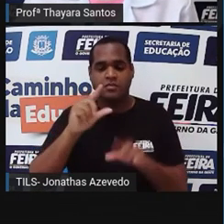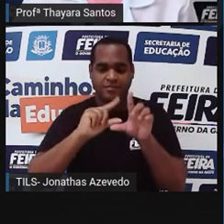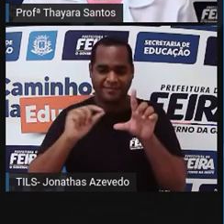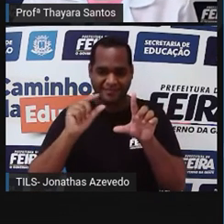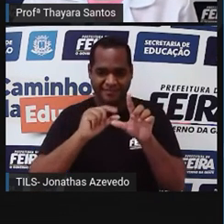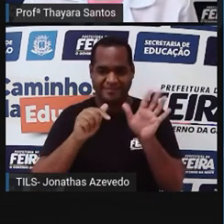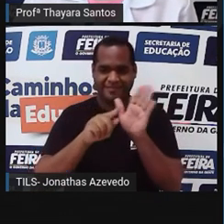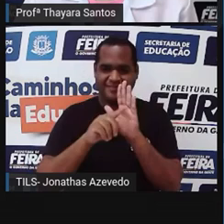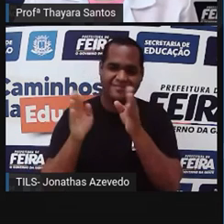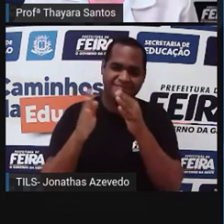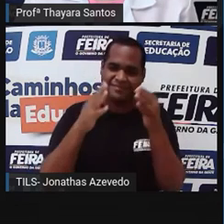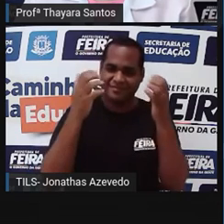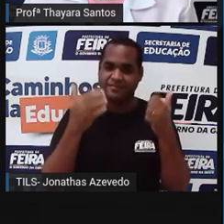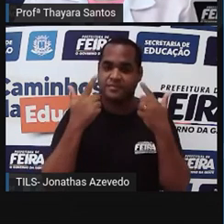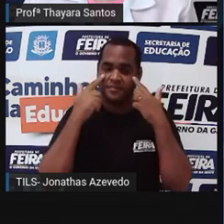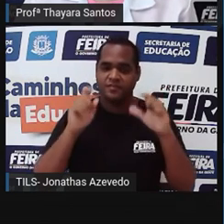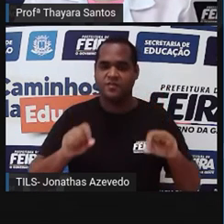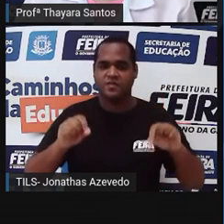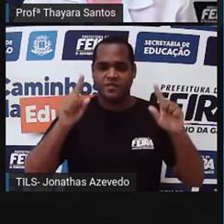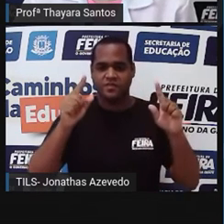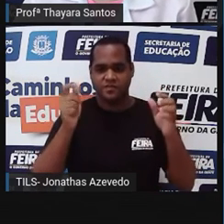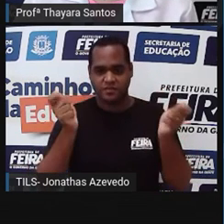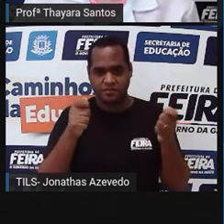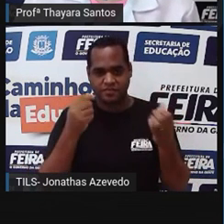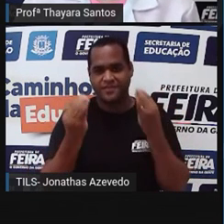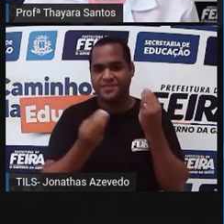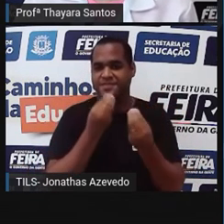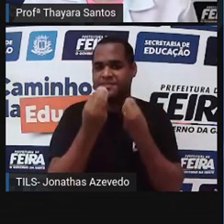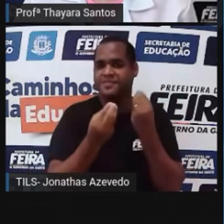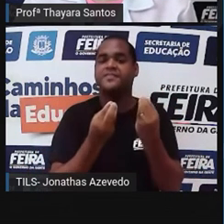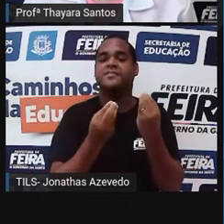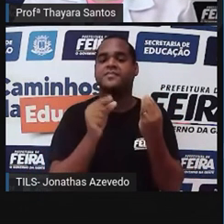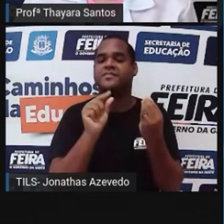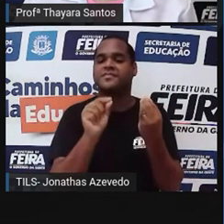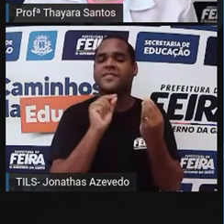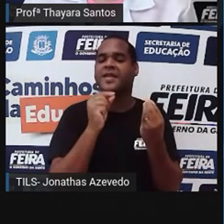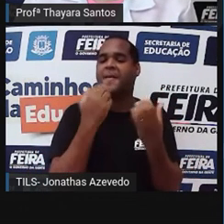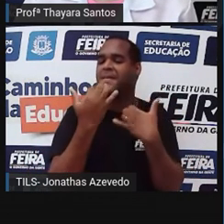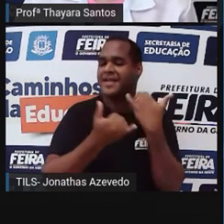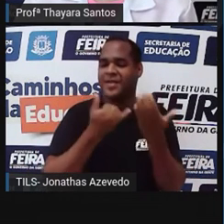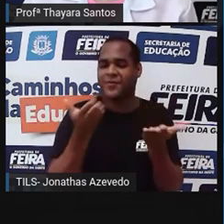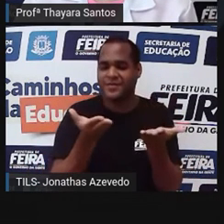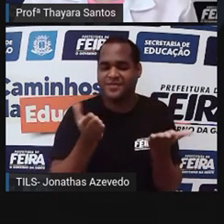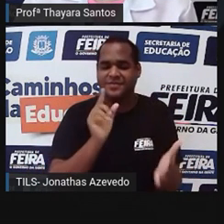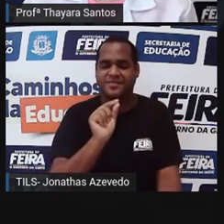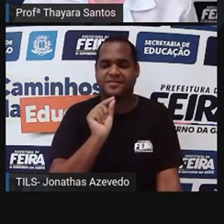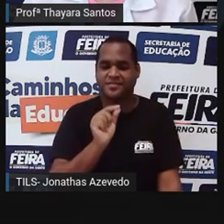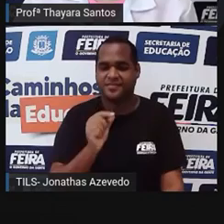E eu vou abrir aqui para vocês verem como é que vai funcionar esse nosso joguinho de hoje.